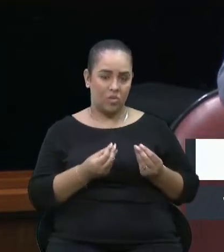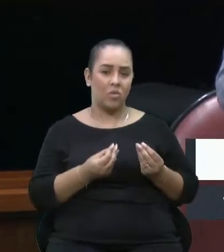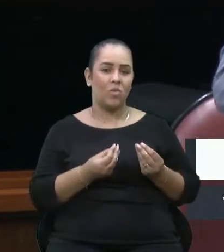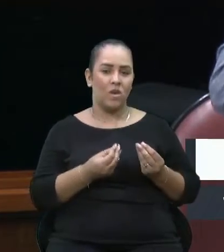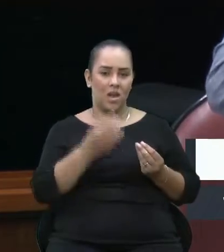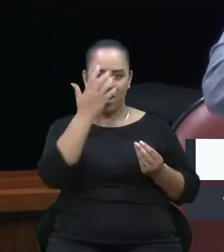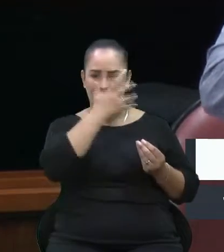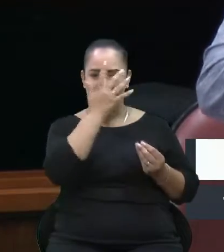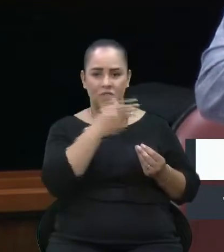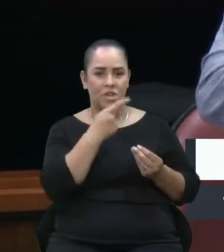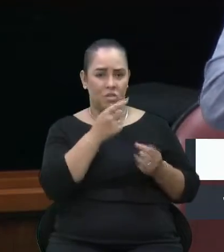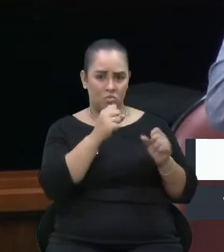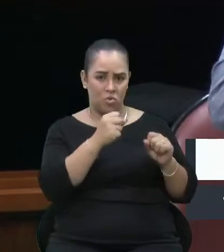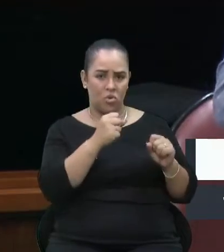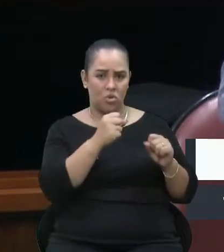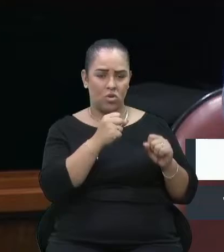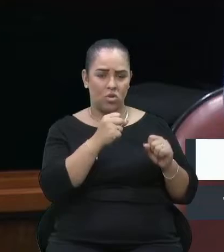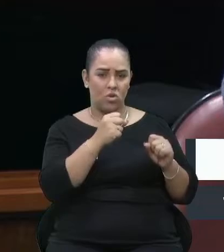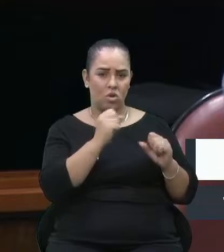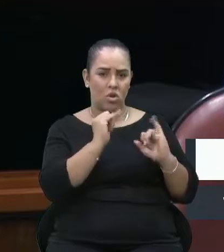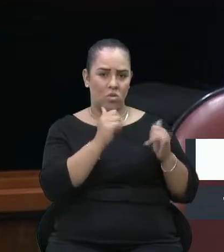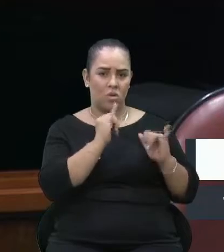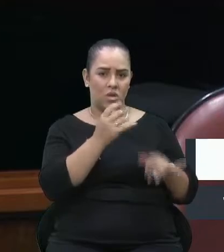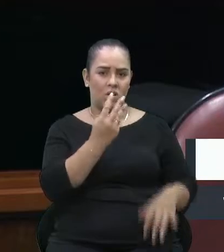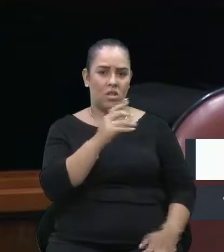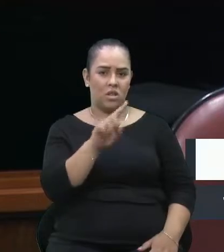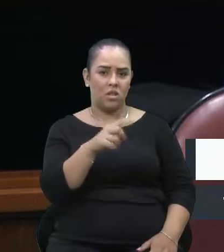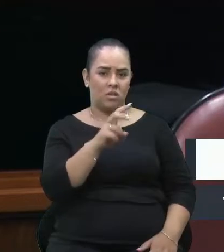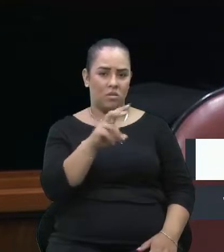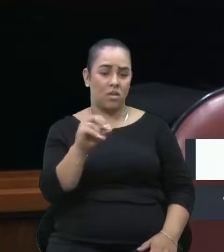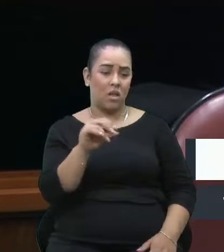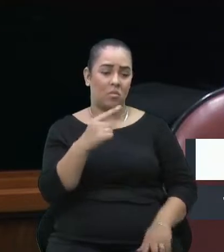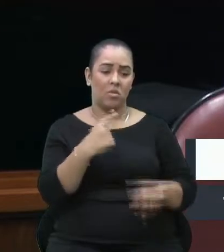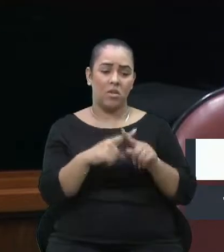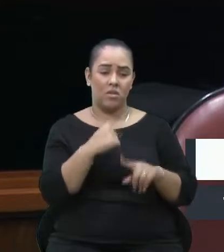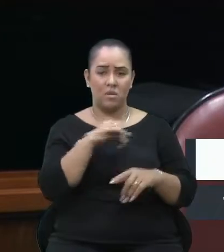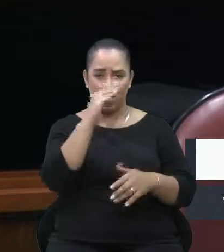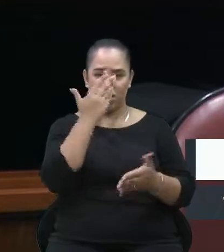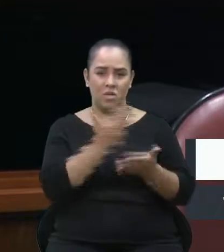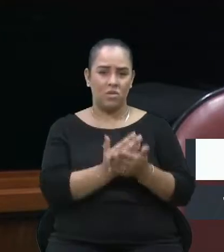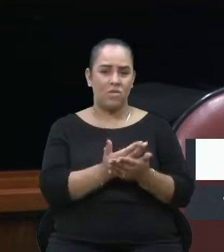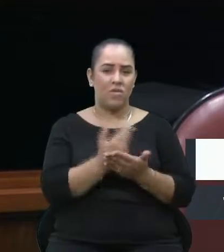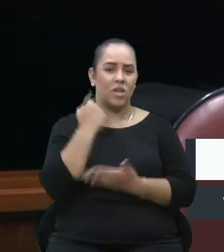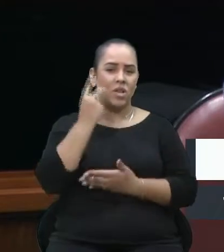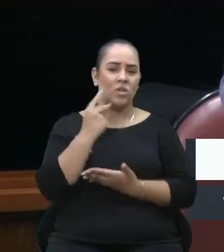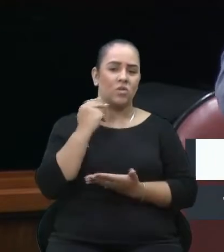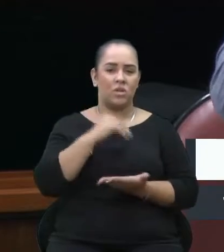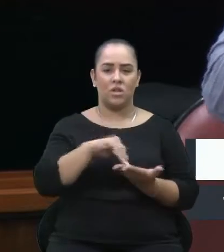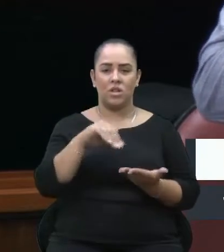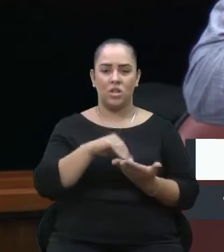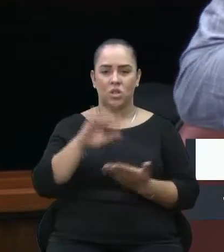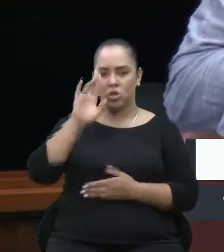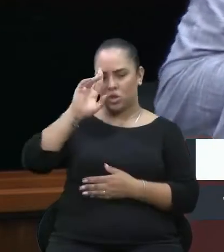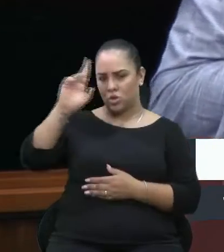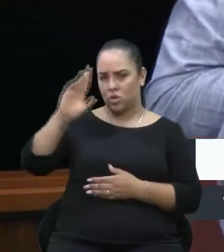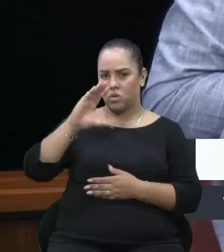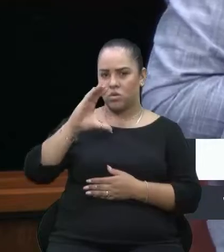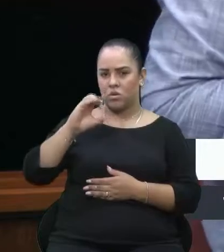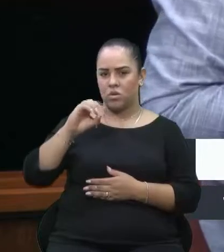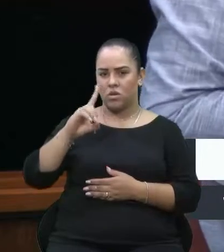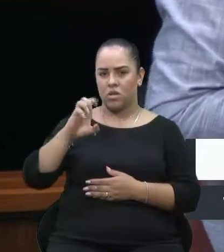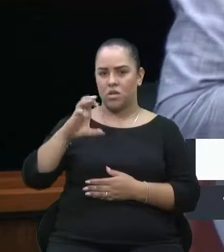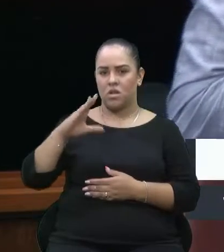,50, porque eu acredito que o vereador, secretário, vereador, diretor da Codeca, experiência que tinha,